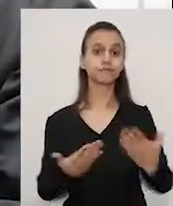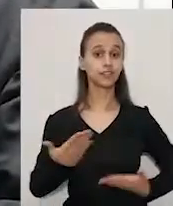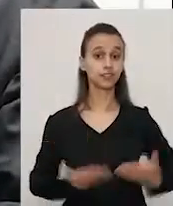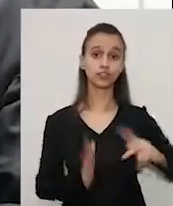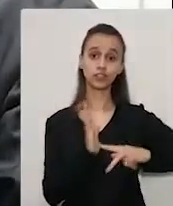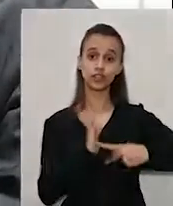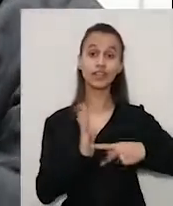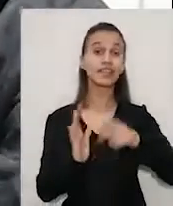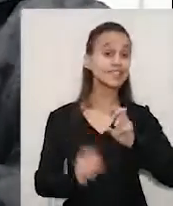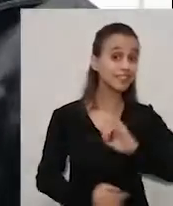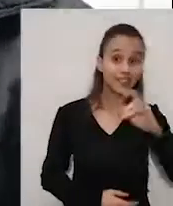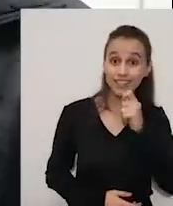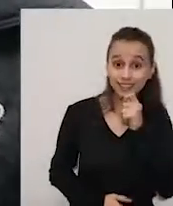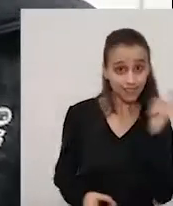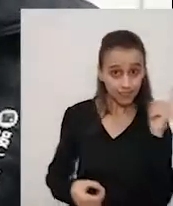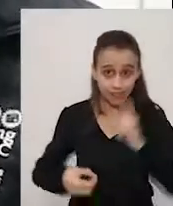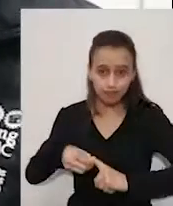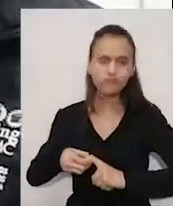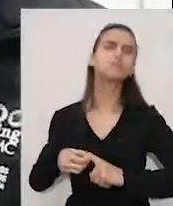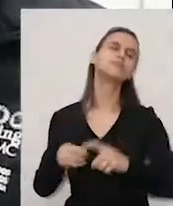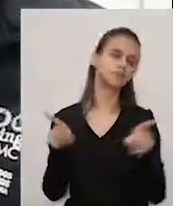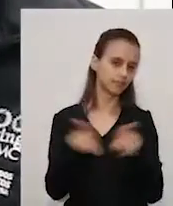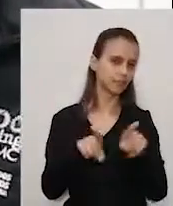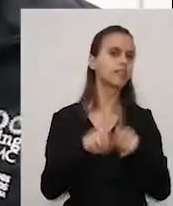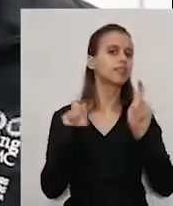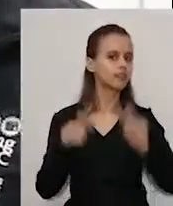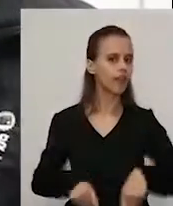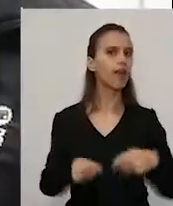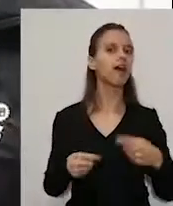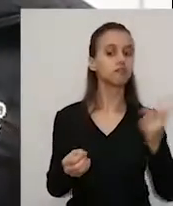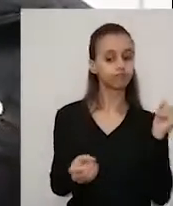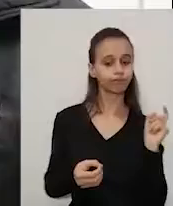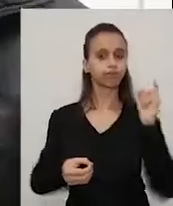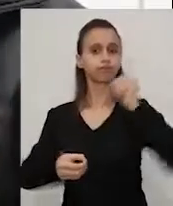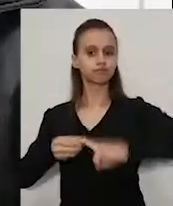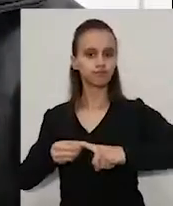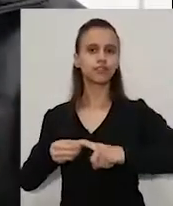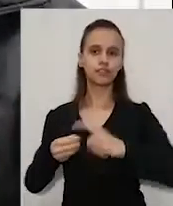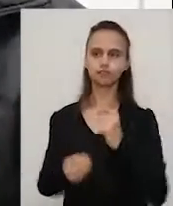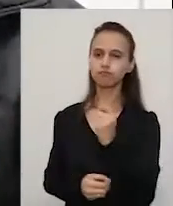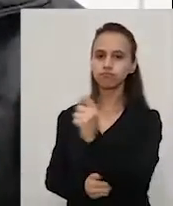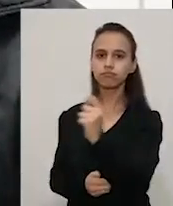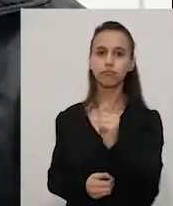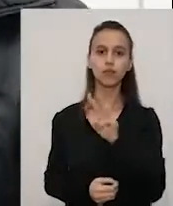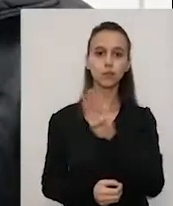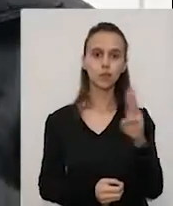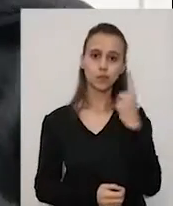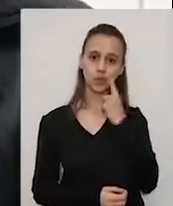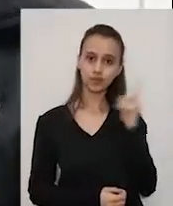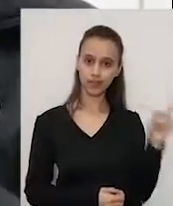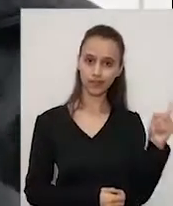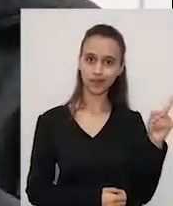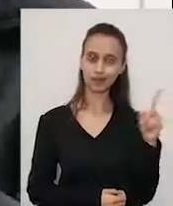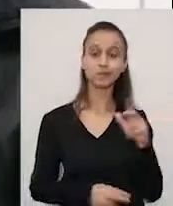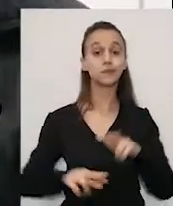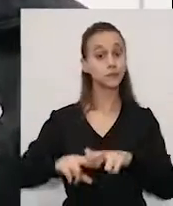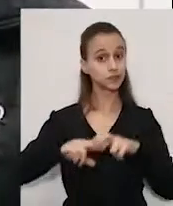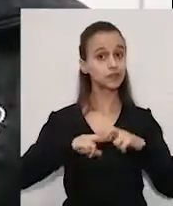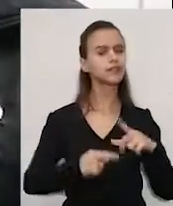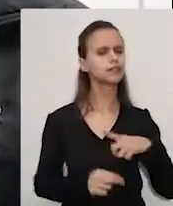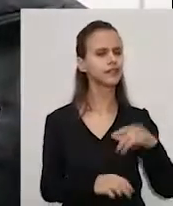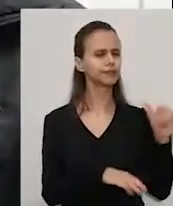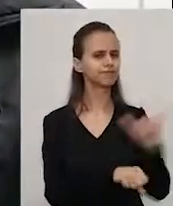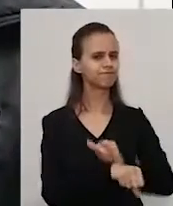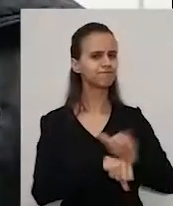não sócio, que vai poder sindicalizar com acesso bem fácil aí nesse portal, ok? Então tá aí, mais uma